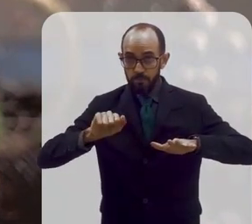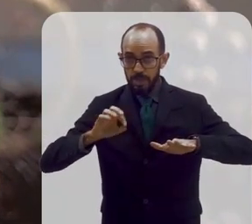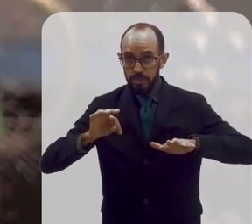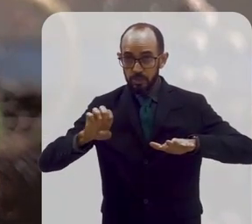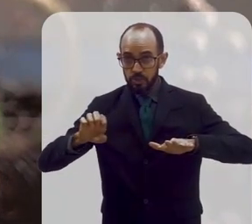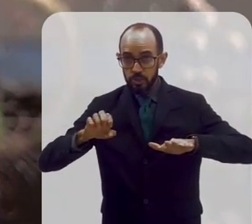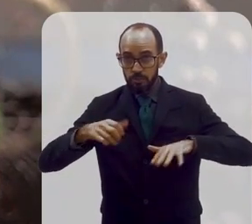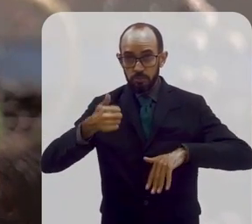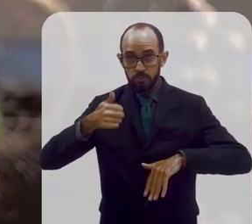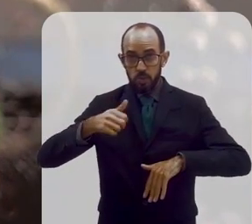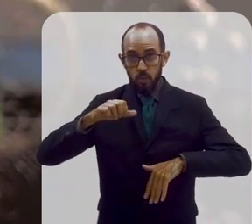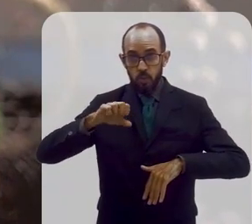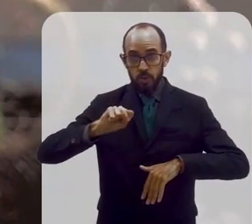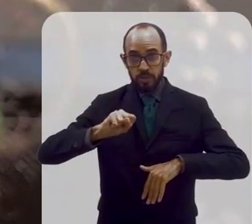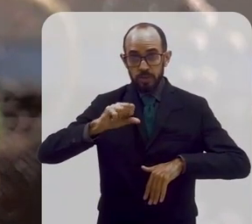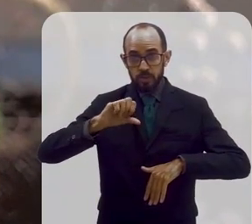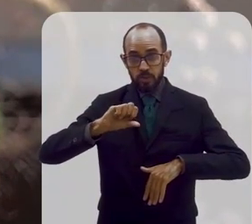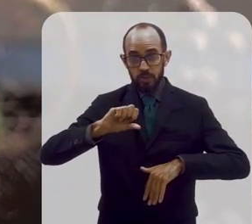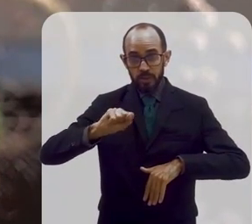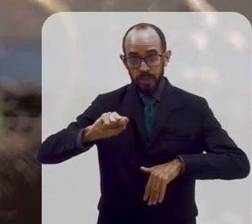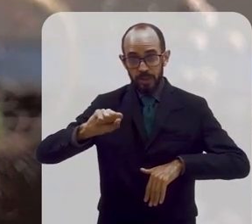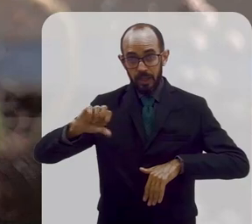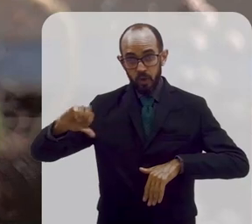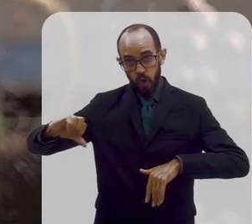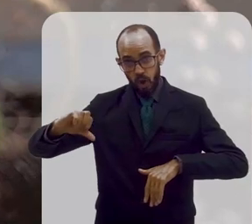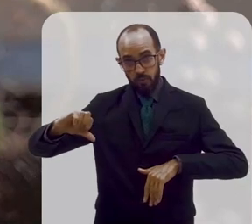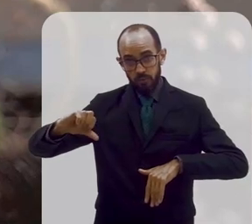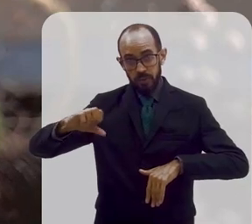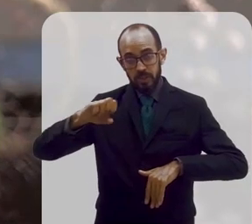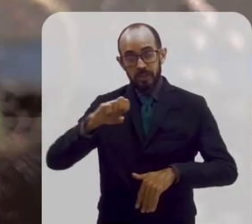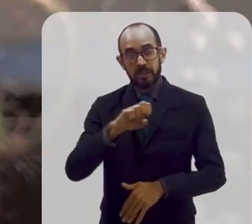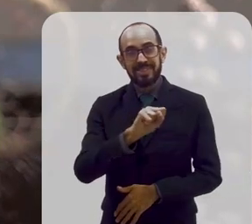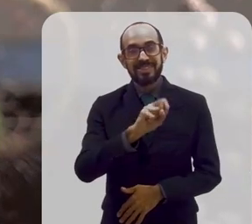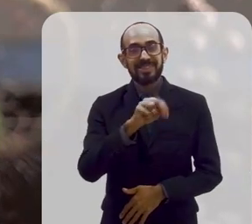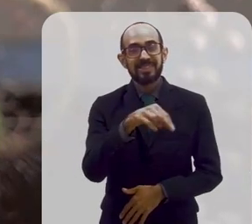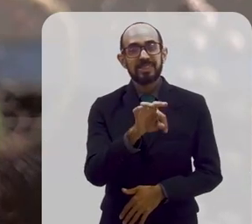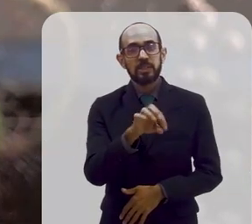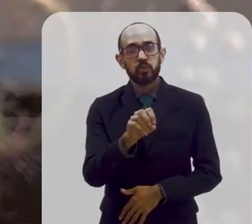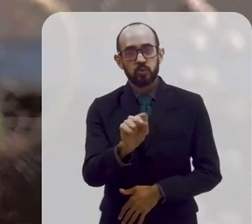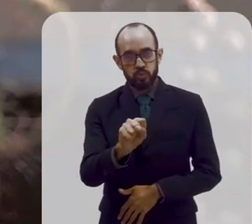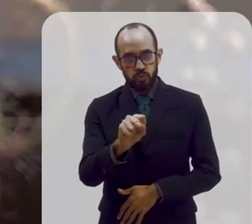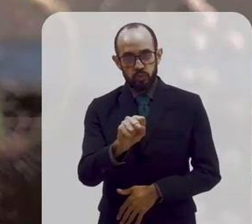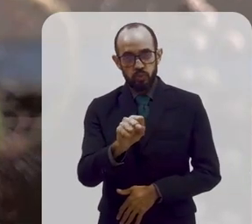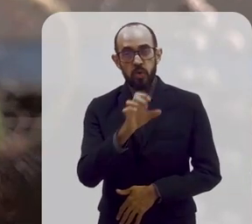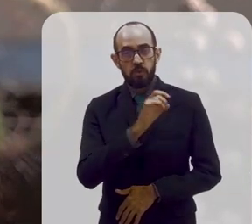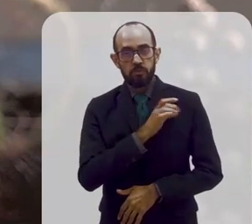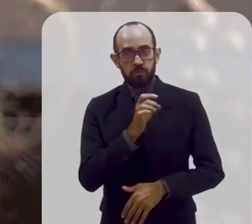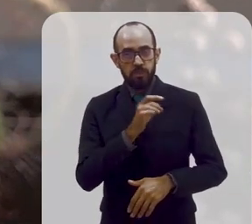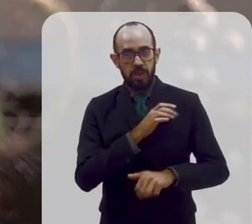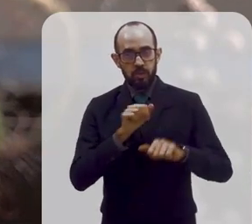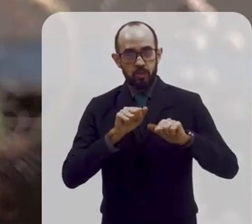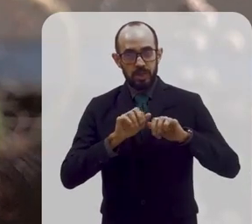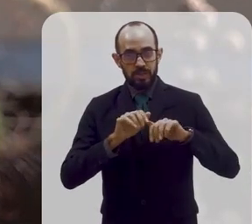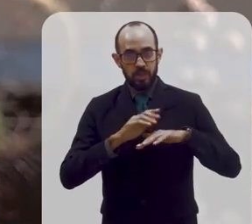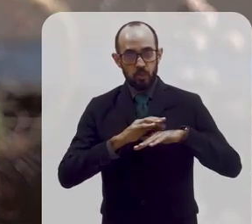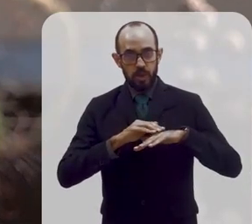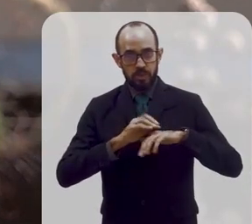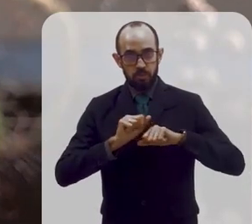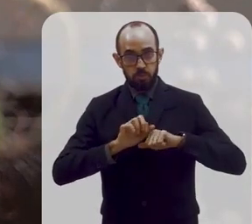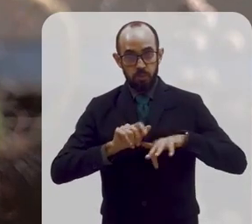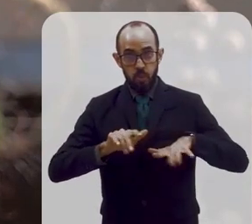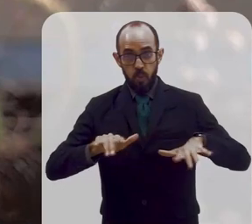1899, no Porto de Santos. Então, o medo de que essa doença se espalhasse pelo país